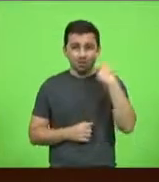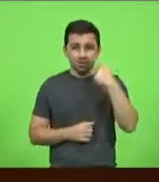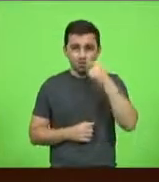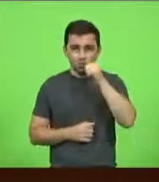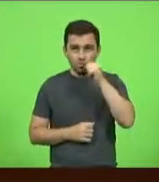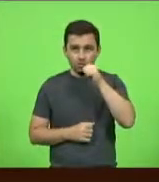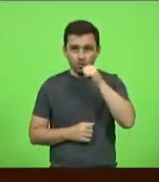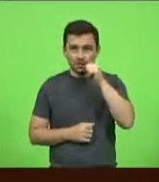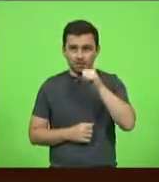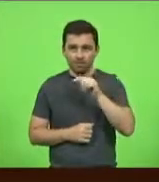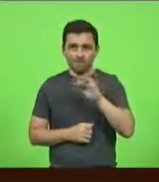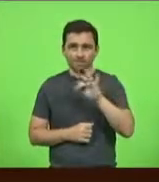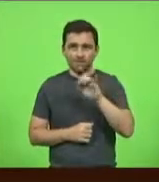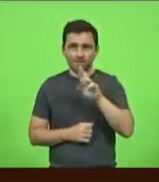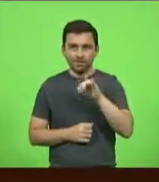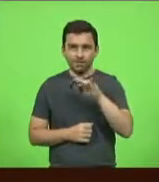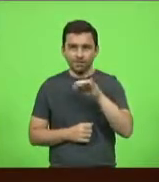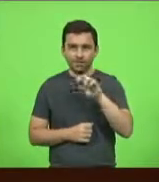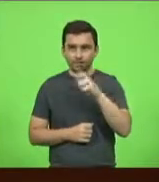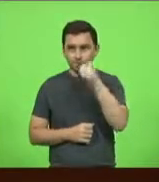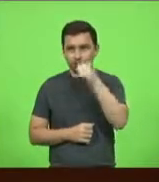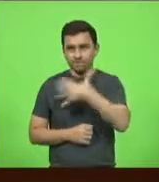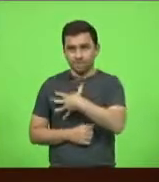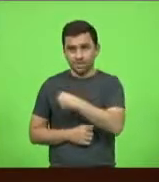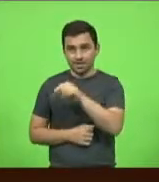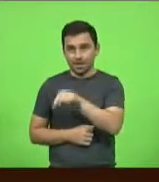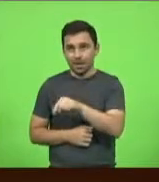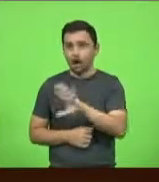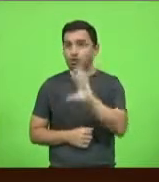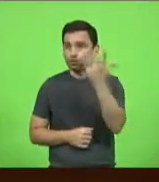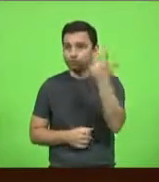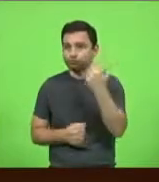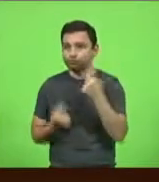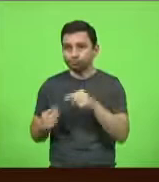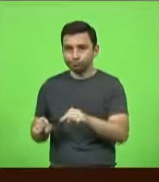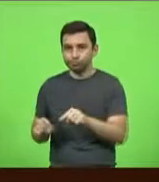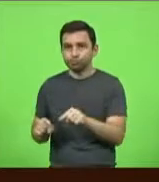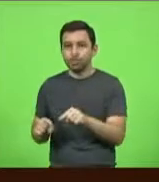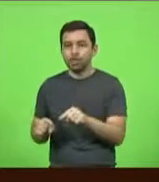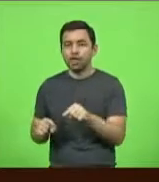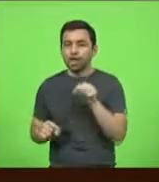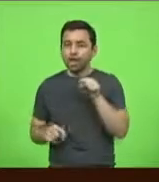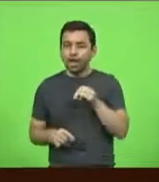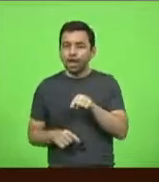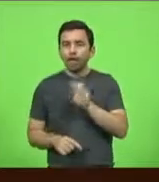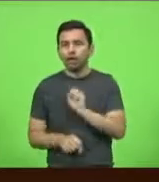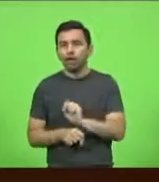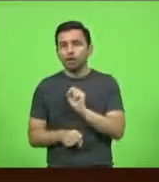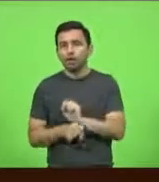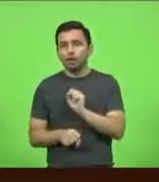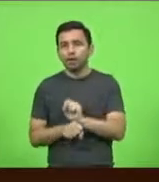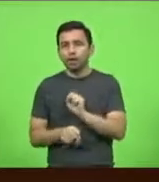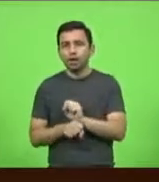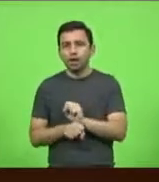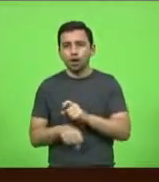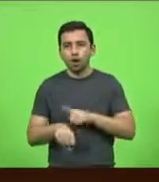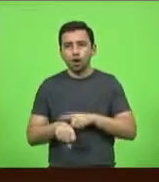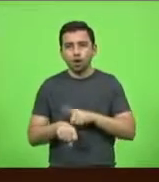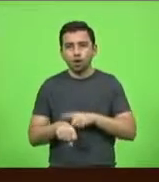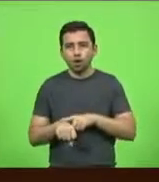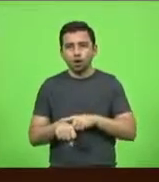filha ter sido abusada, e ela ficou esperando das 13h à meia-noite